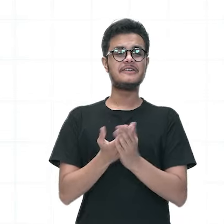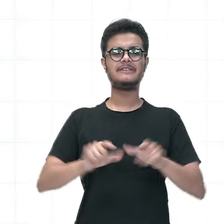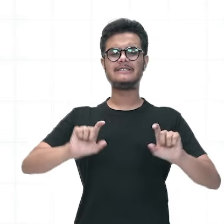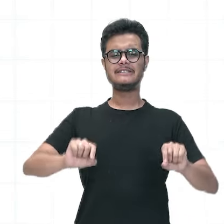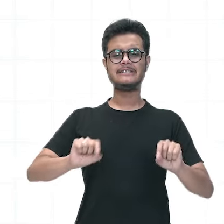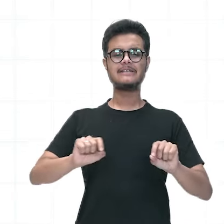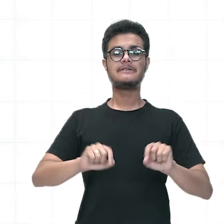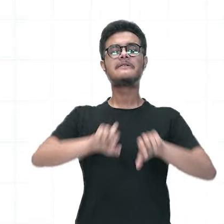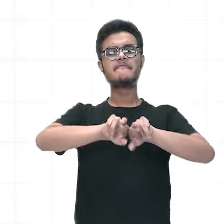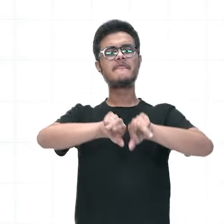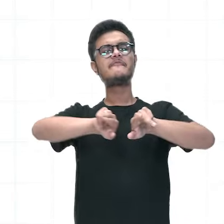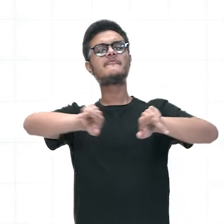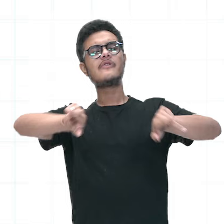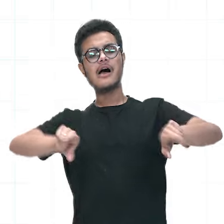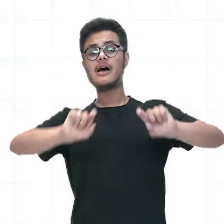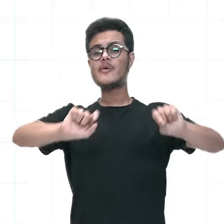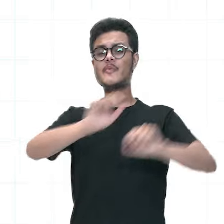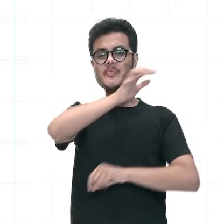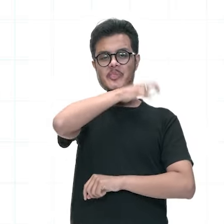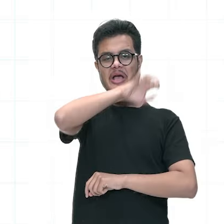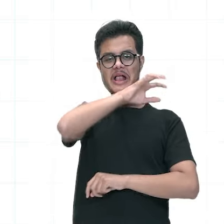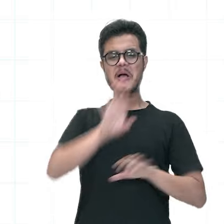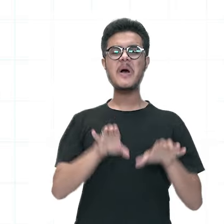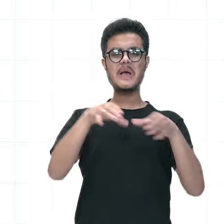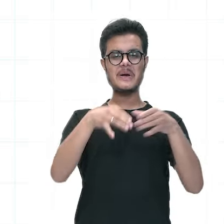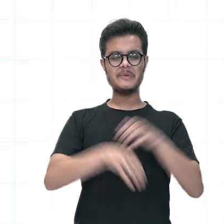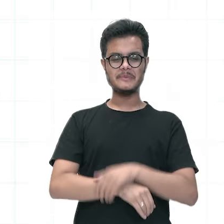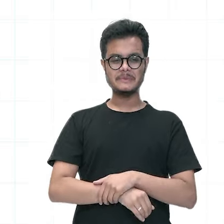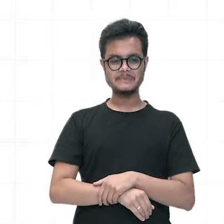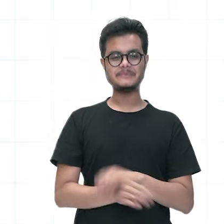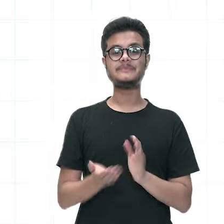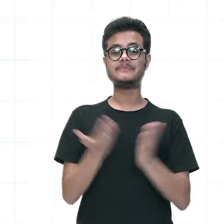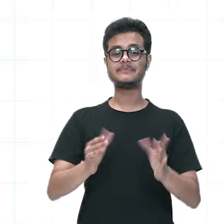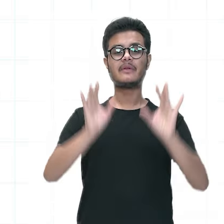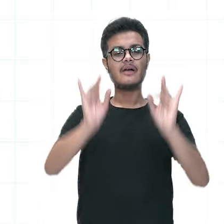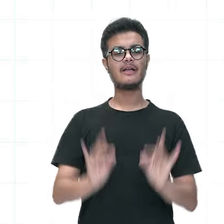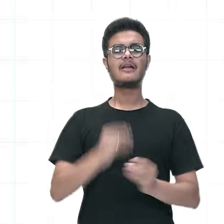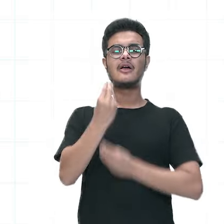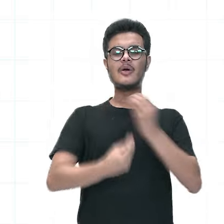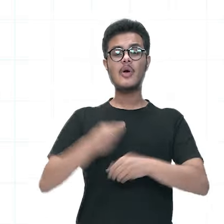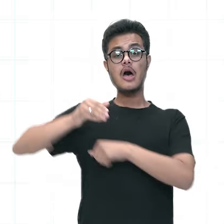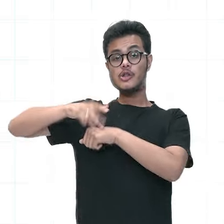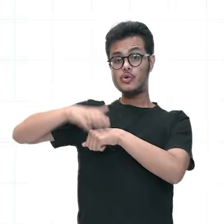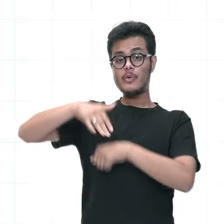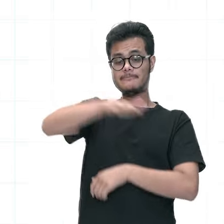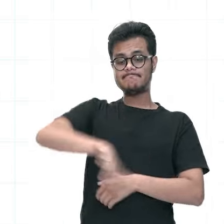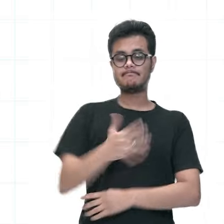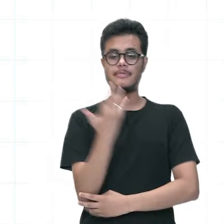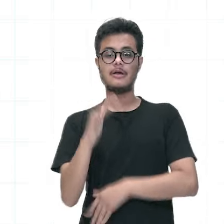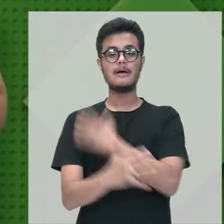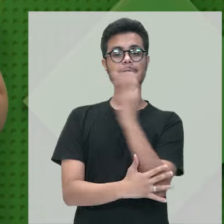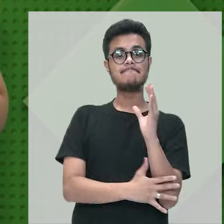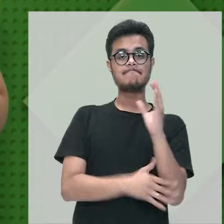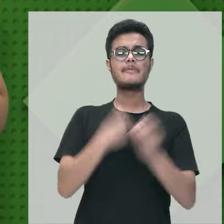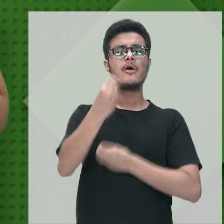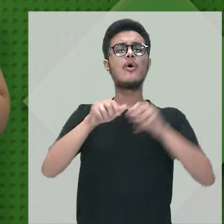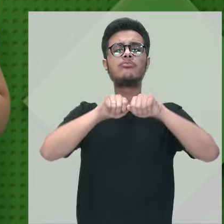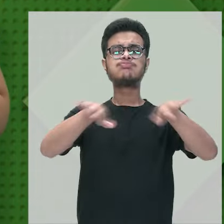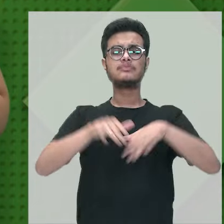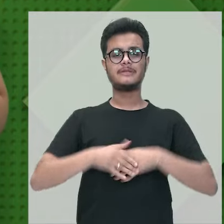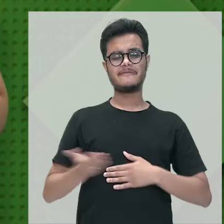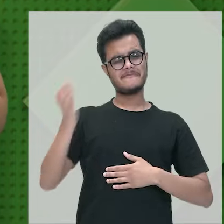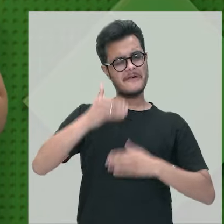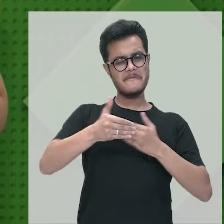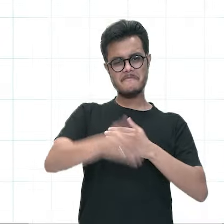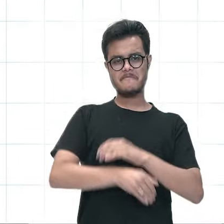temos como objeto de conhecimento diversidade do reino animal e, no detalhamento, doenças tropicais e seus vetores. Então, à